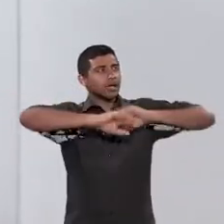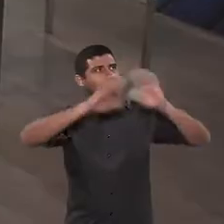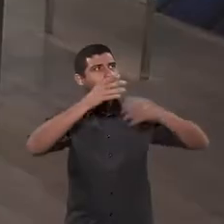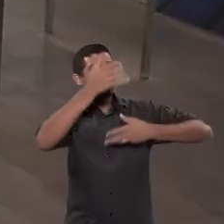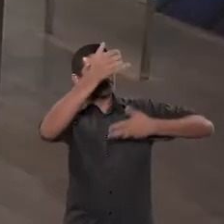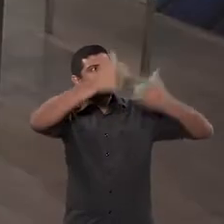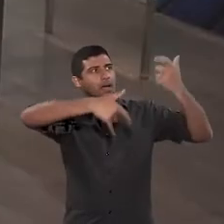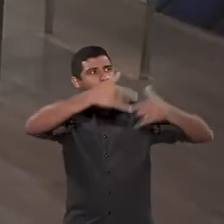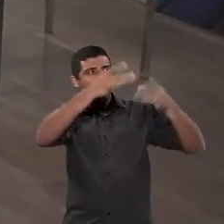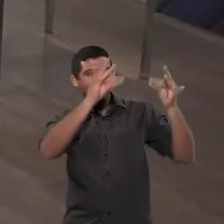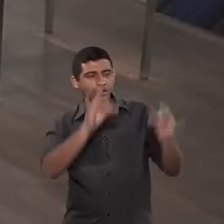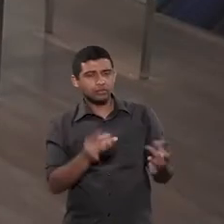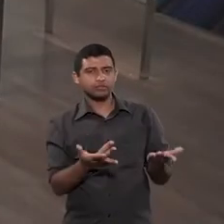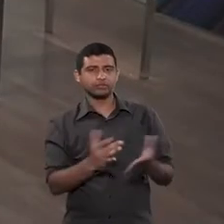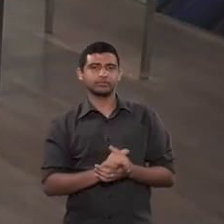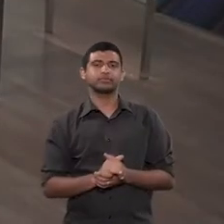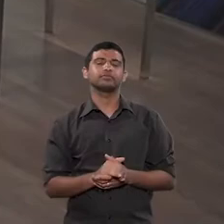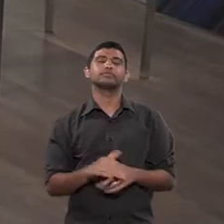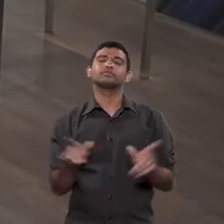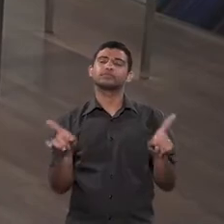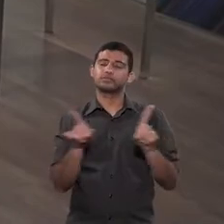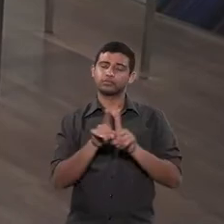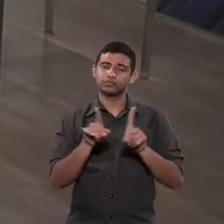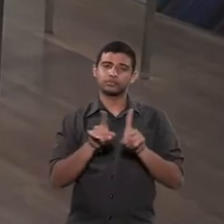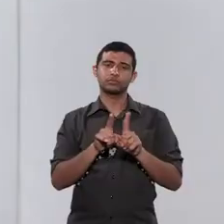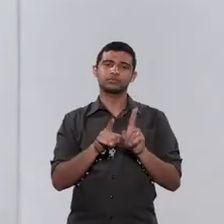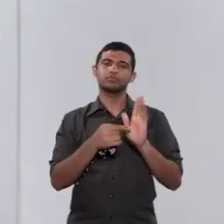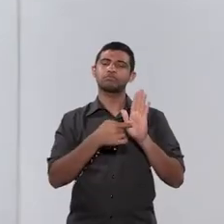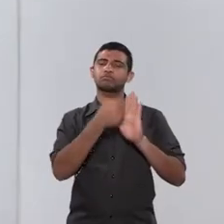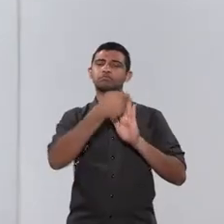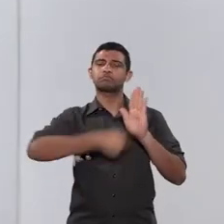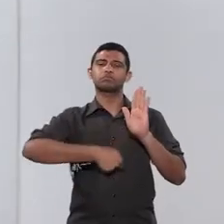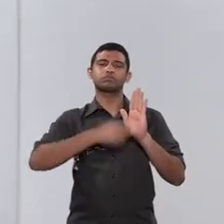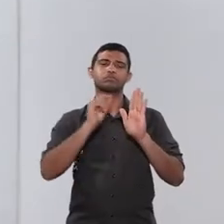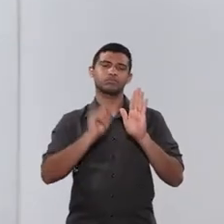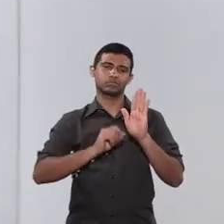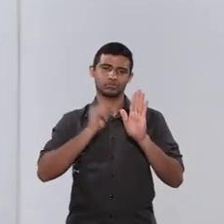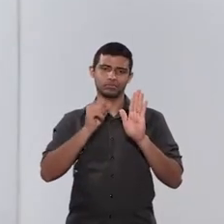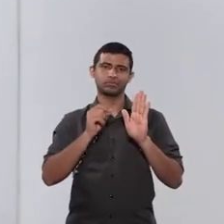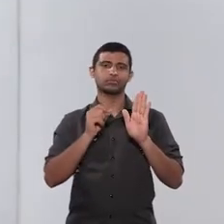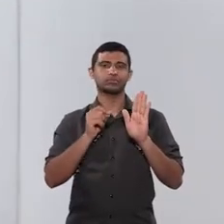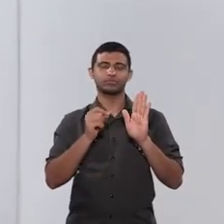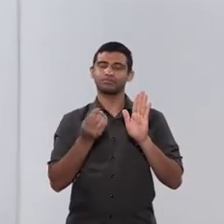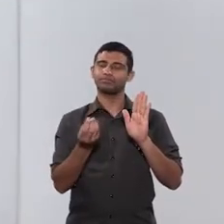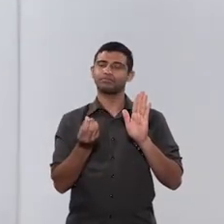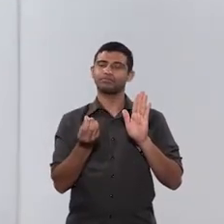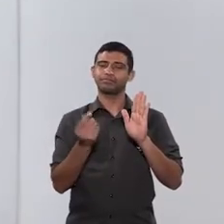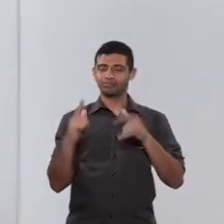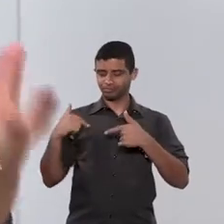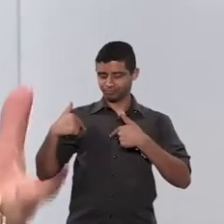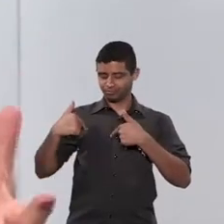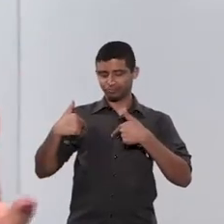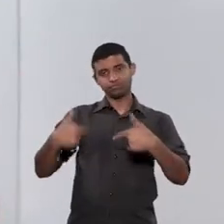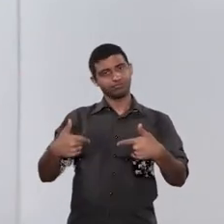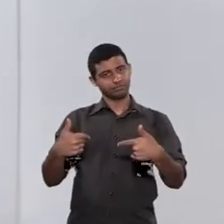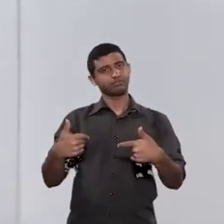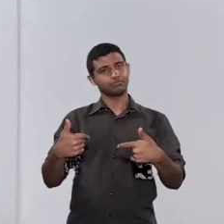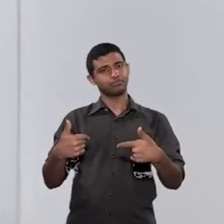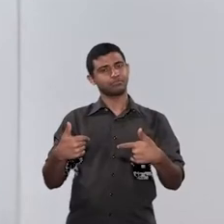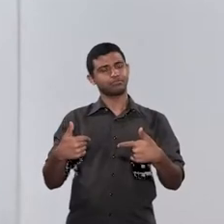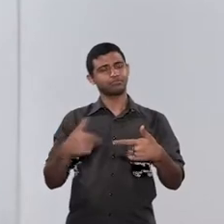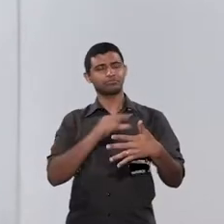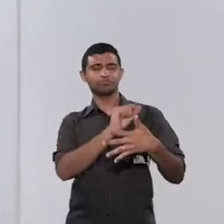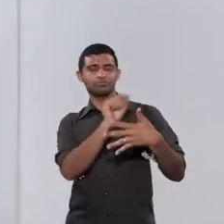atos de alienação parental, e ela te dá as medidas coercitivas,